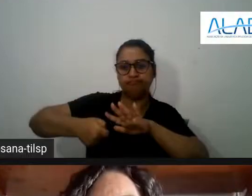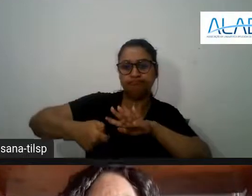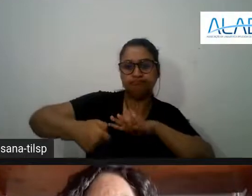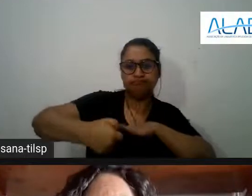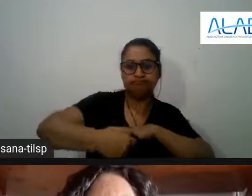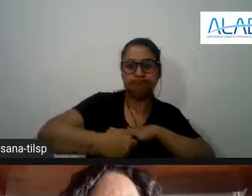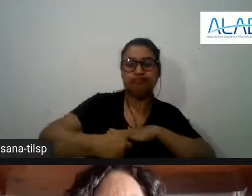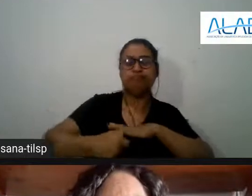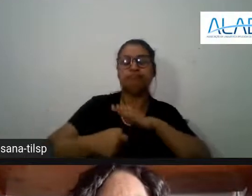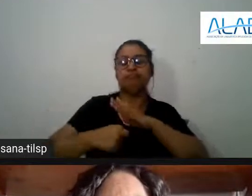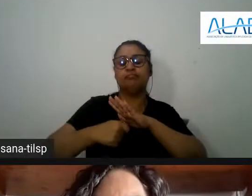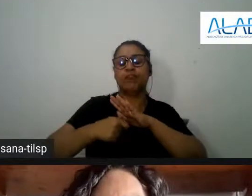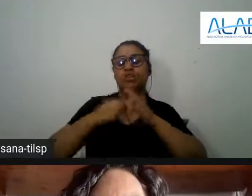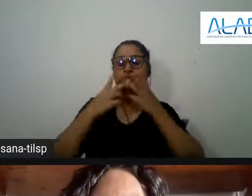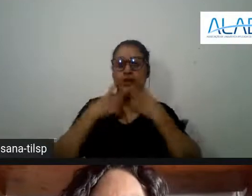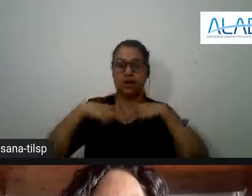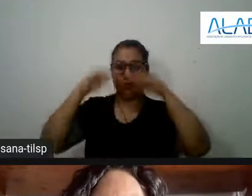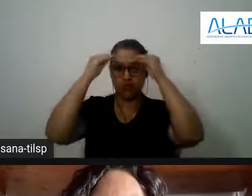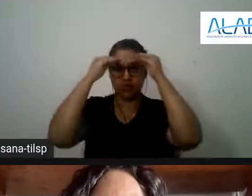linguísticas mesmo